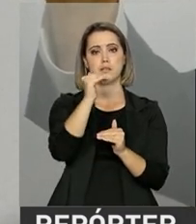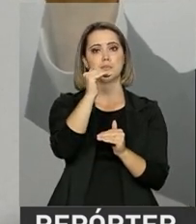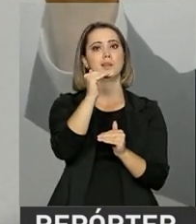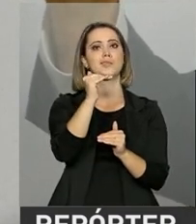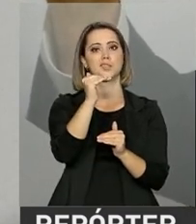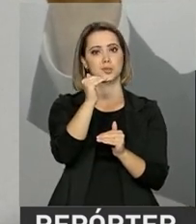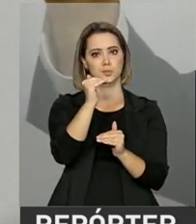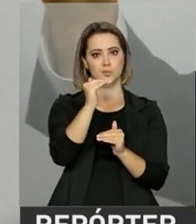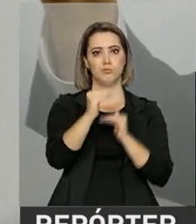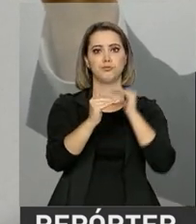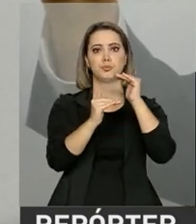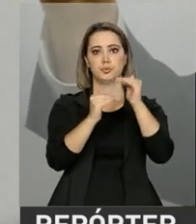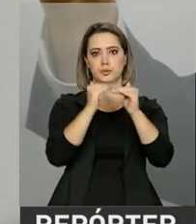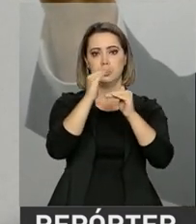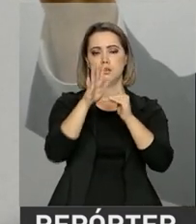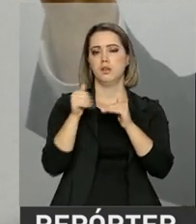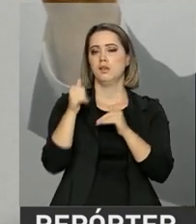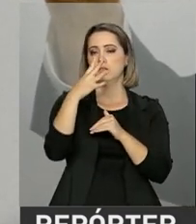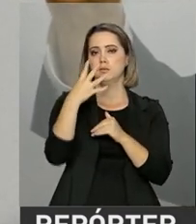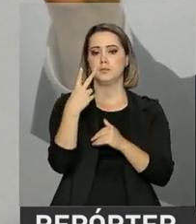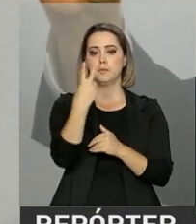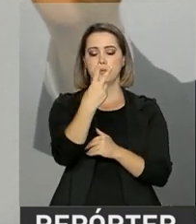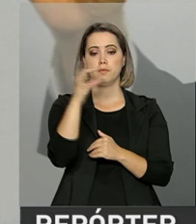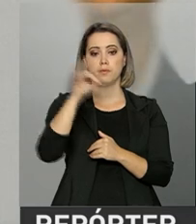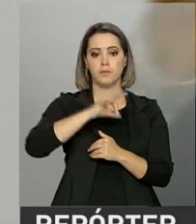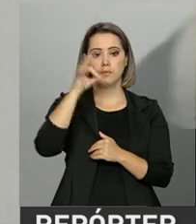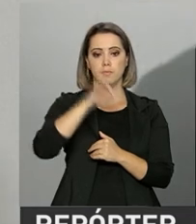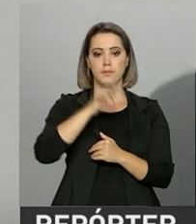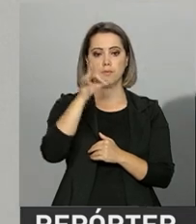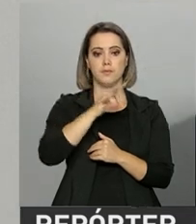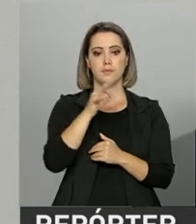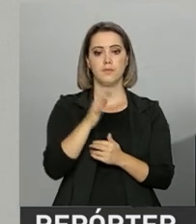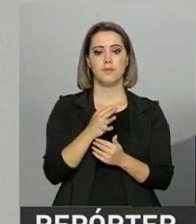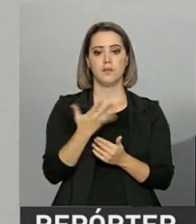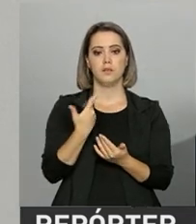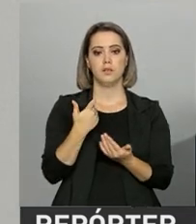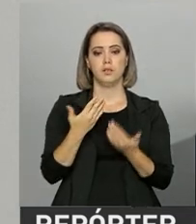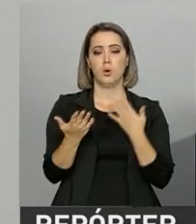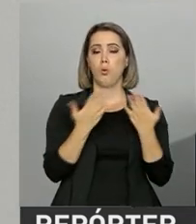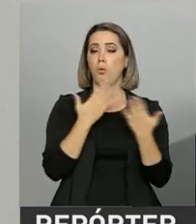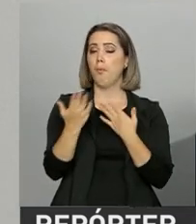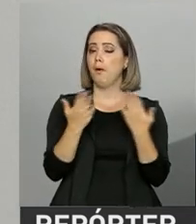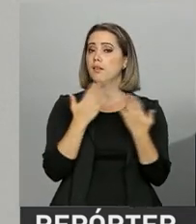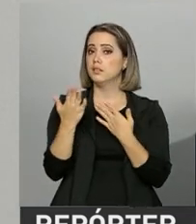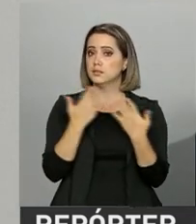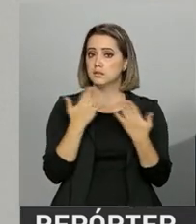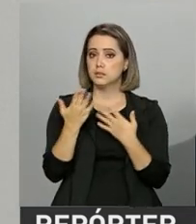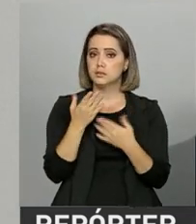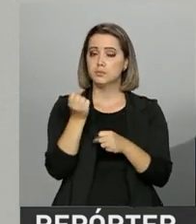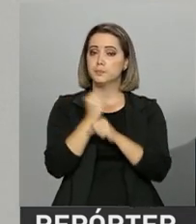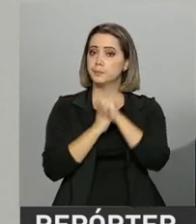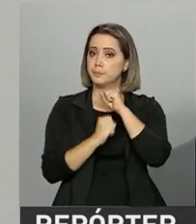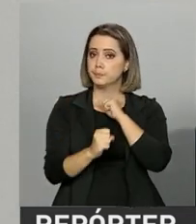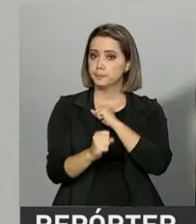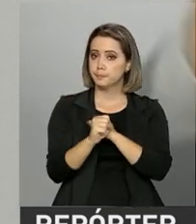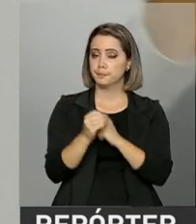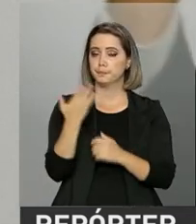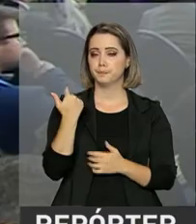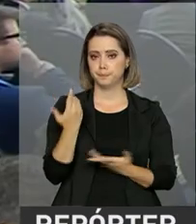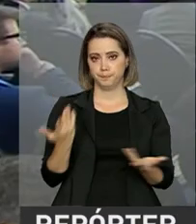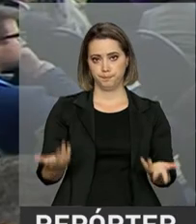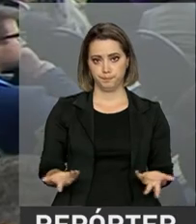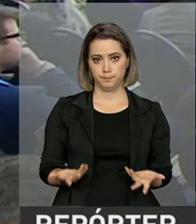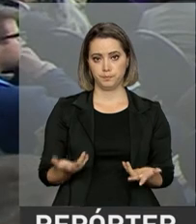de mais de 2% sobre o final do ano passado.